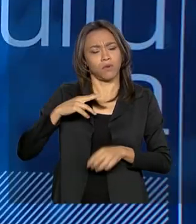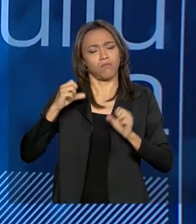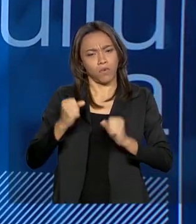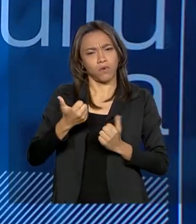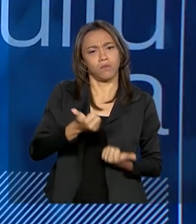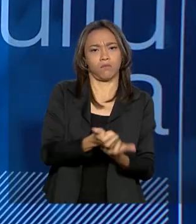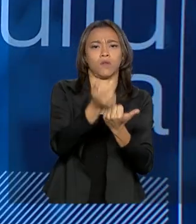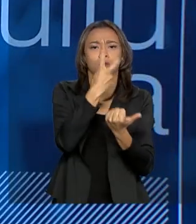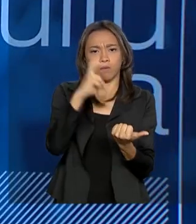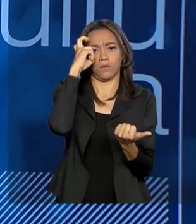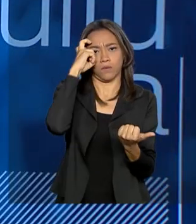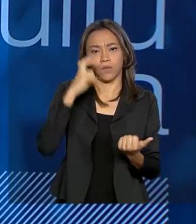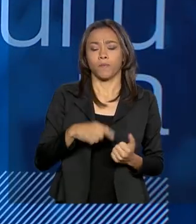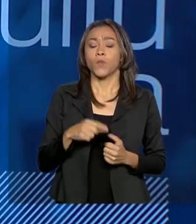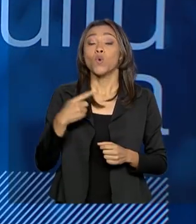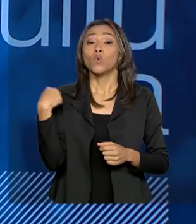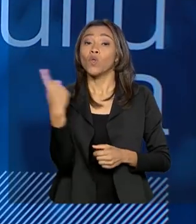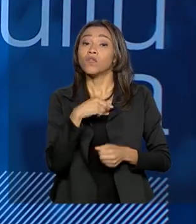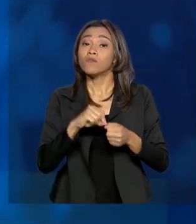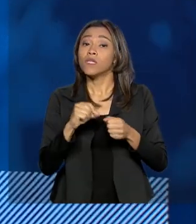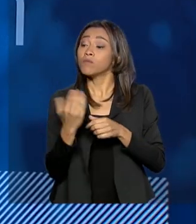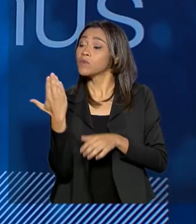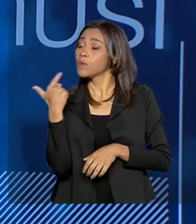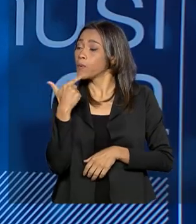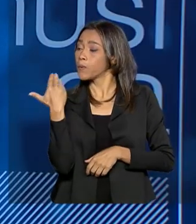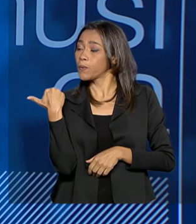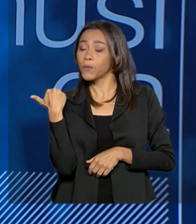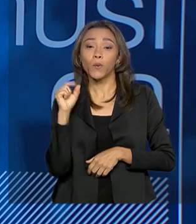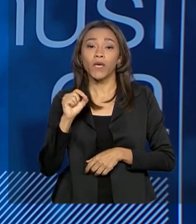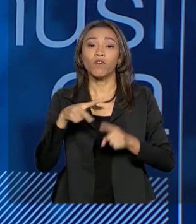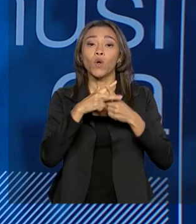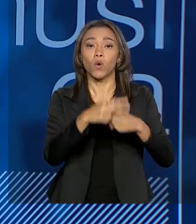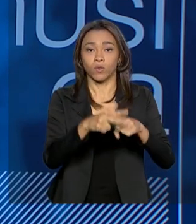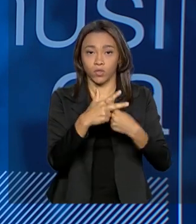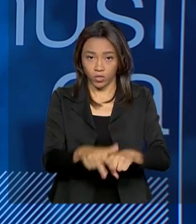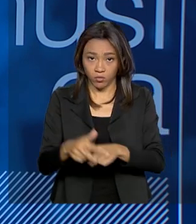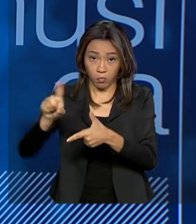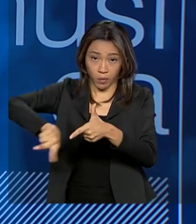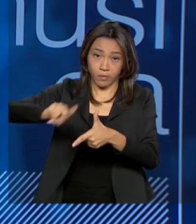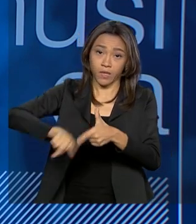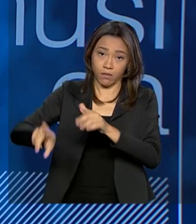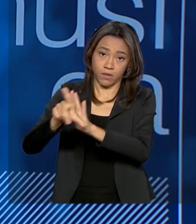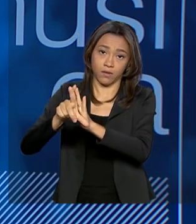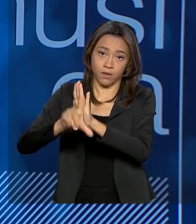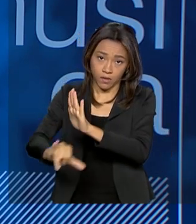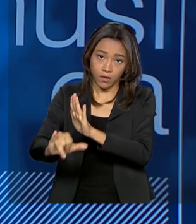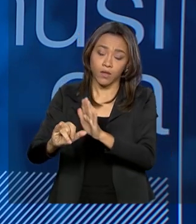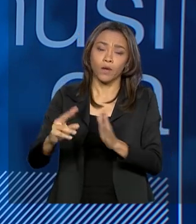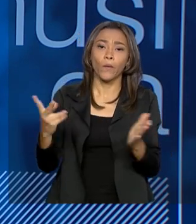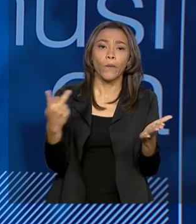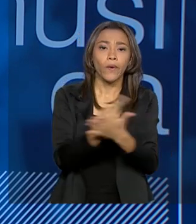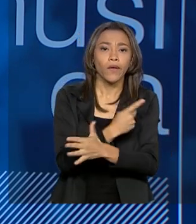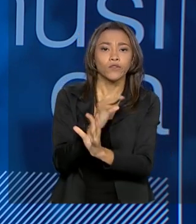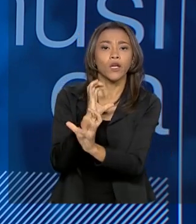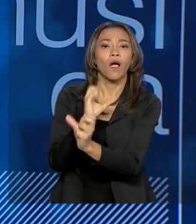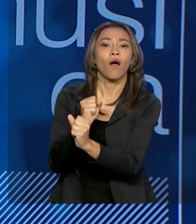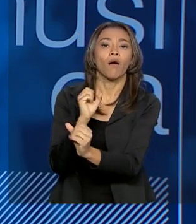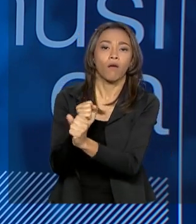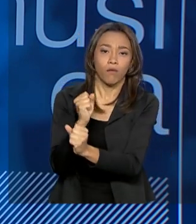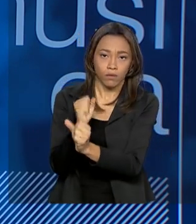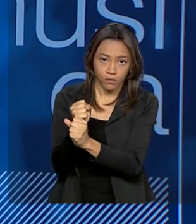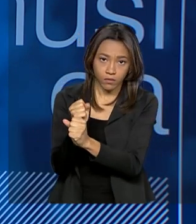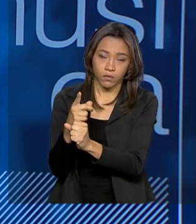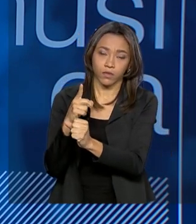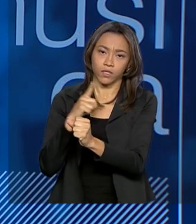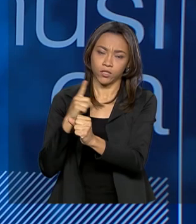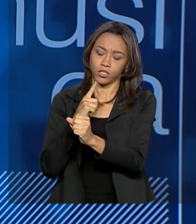O que nós fizemos recentemente foi corrigir um problema, um erro de cálculo que havia nessa